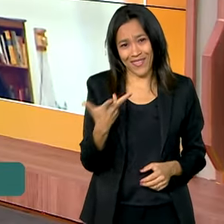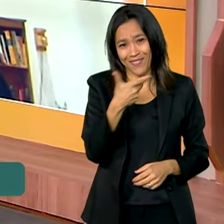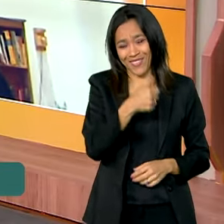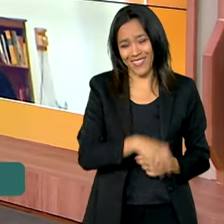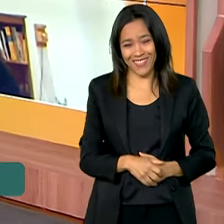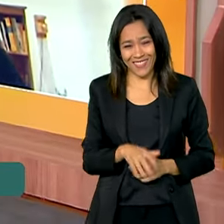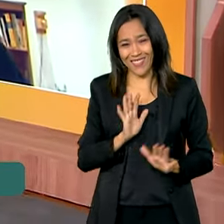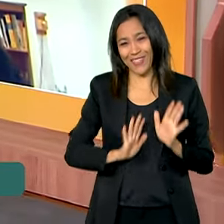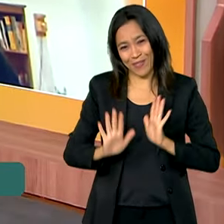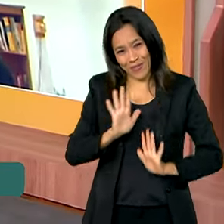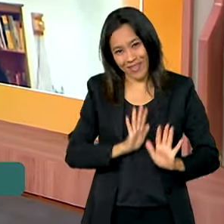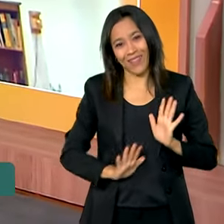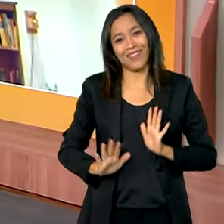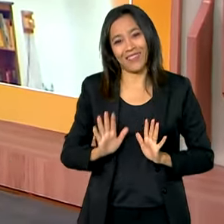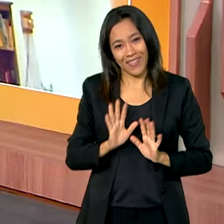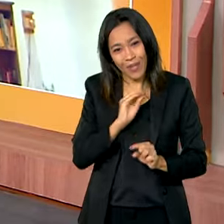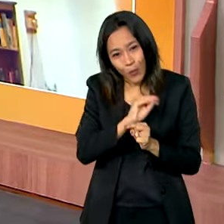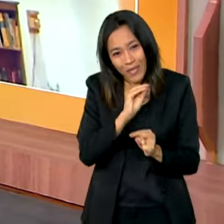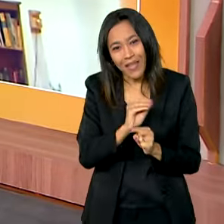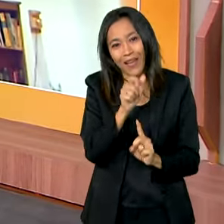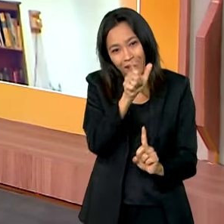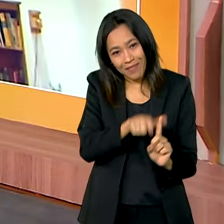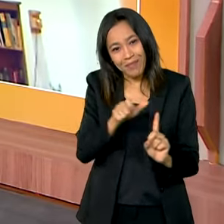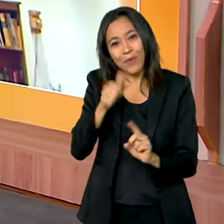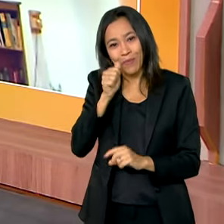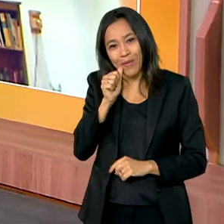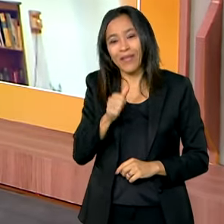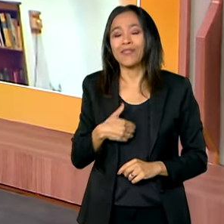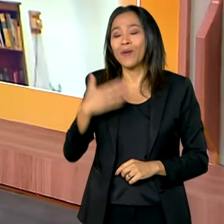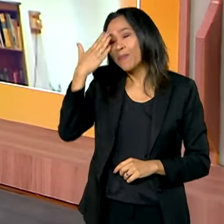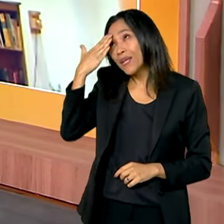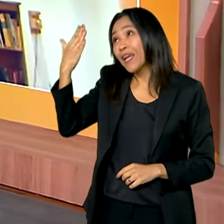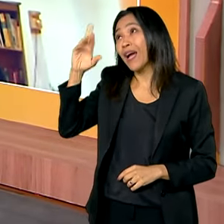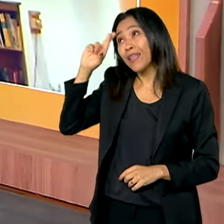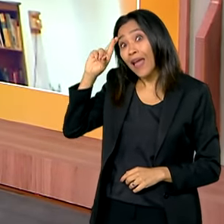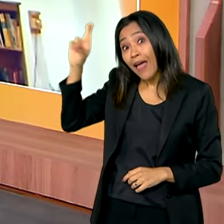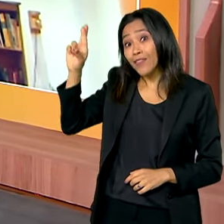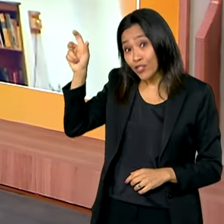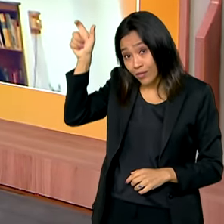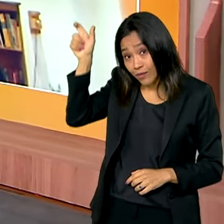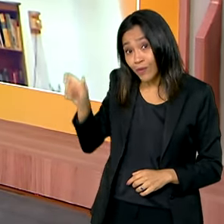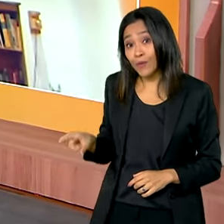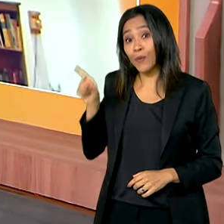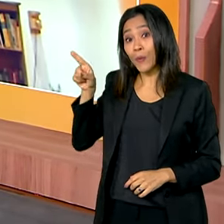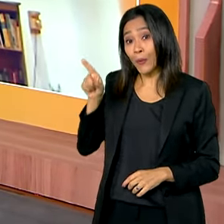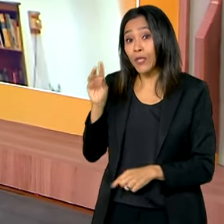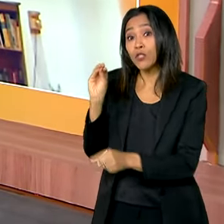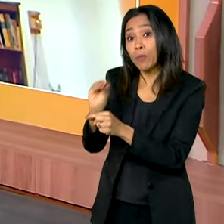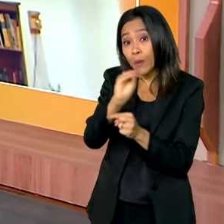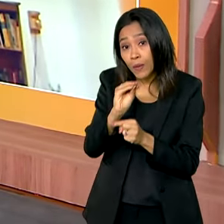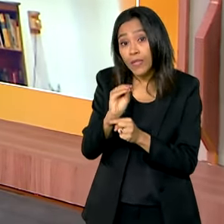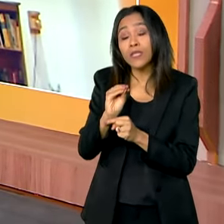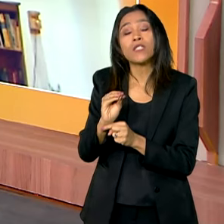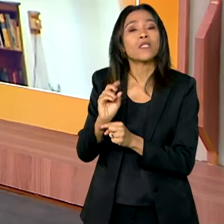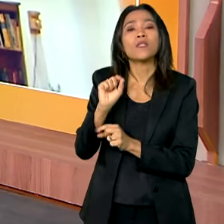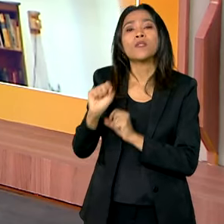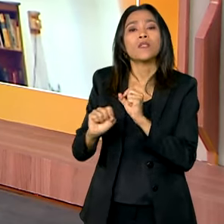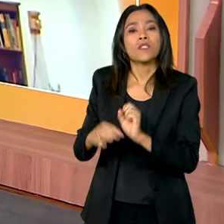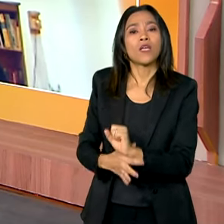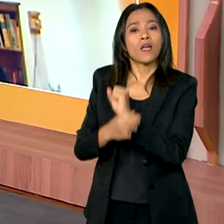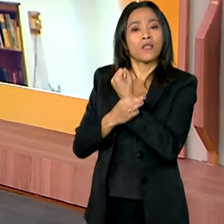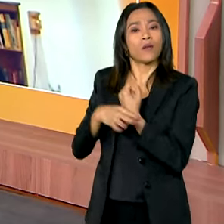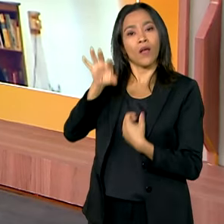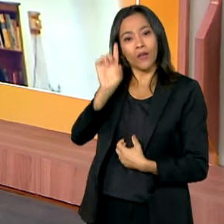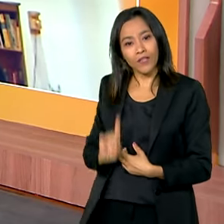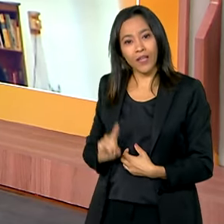Todo cuidado é pouco com as nossas mulheres. Eu agradeço muito para a Agu Rodrigues, ela que é diretora de Proteção de Direitos do Ministério